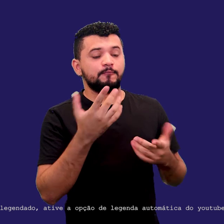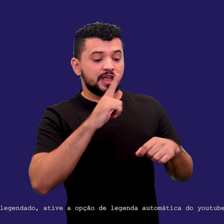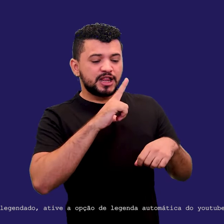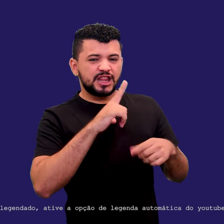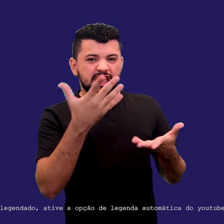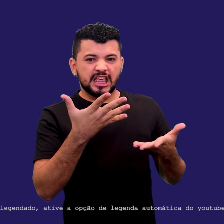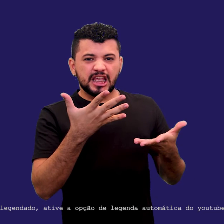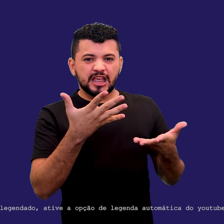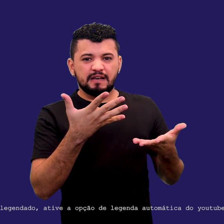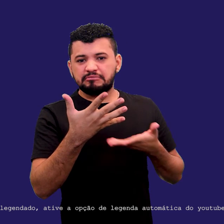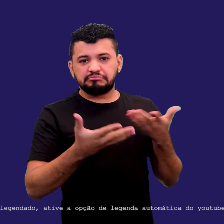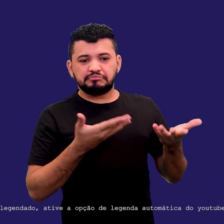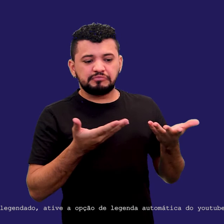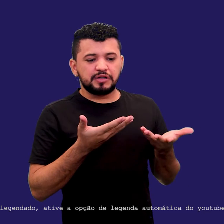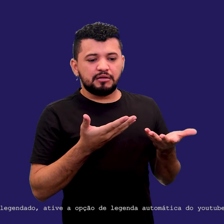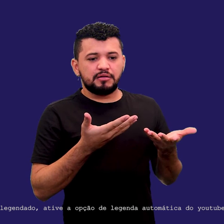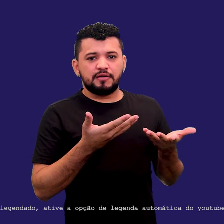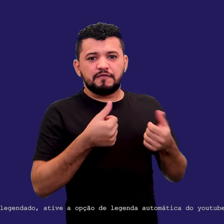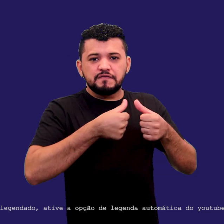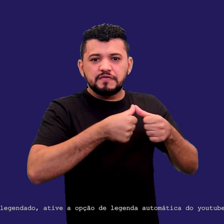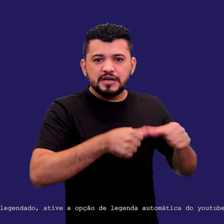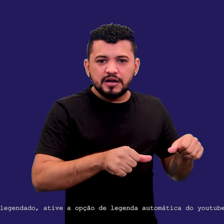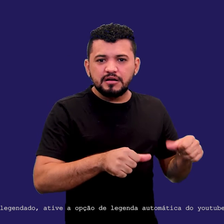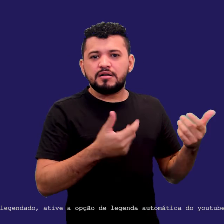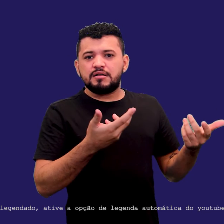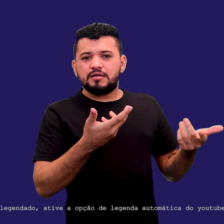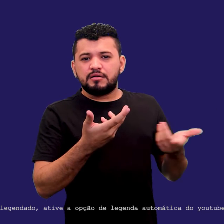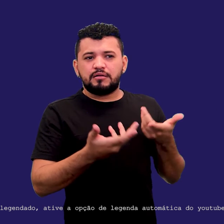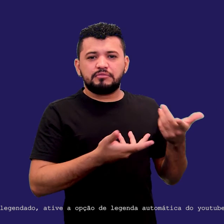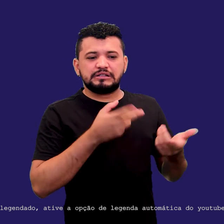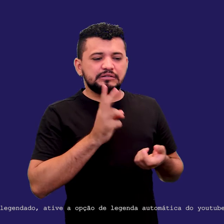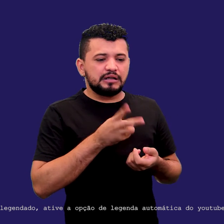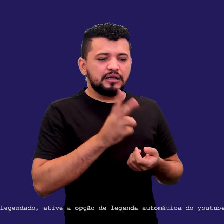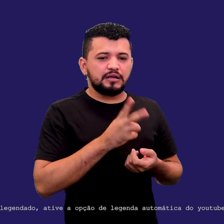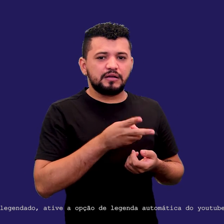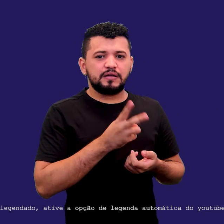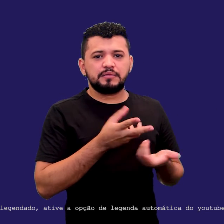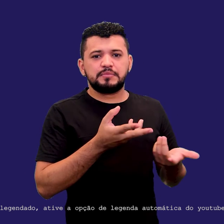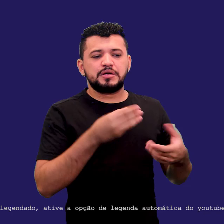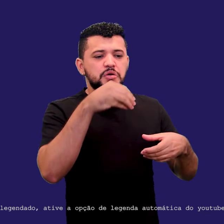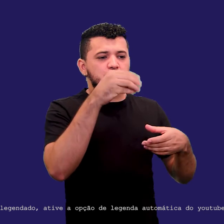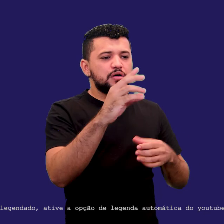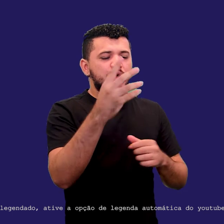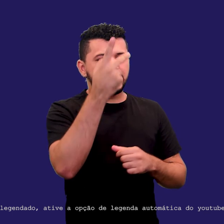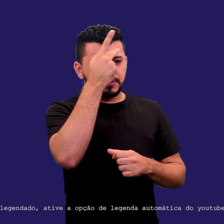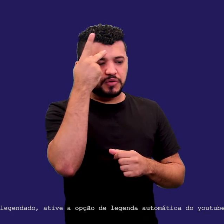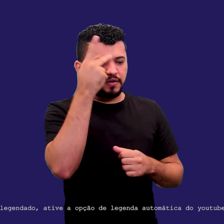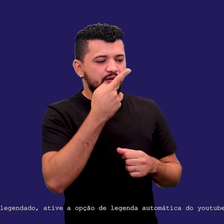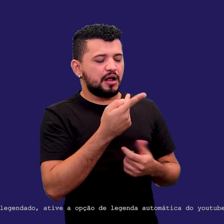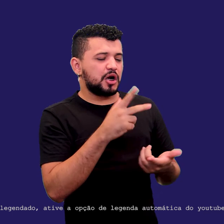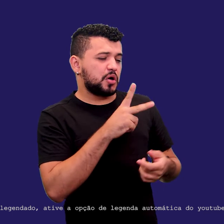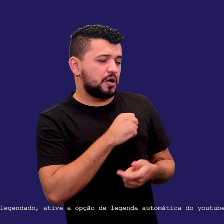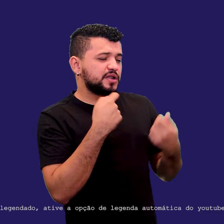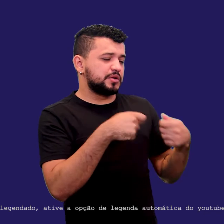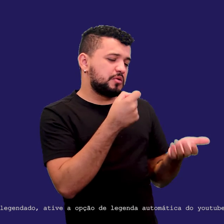nessa alienação toda que é colocada pra nós de excesso de consumo. Então, essa é uma